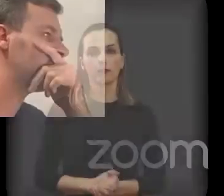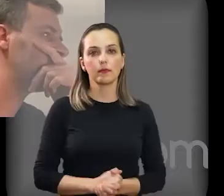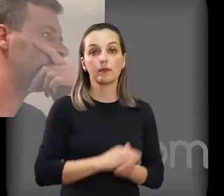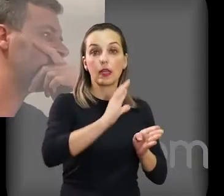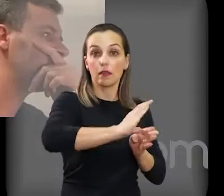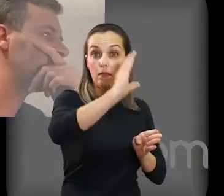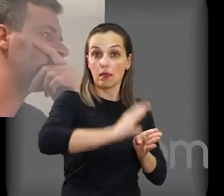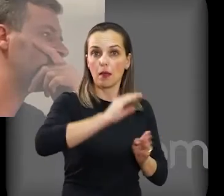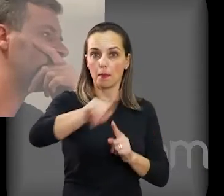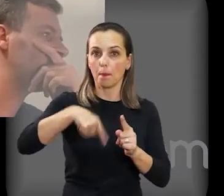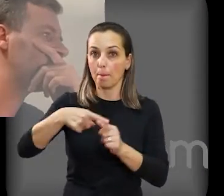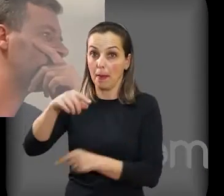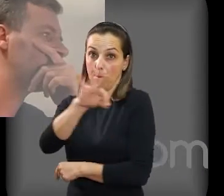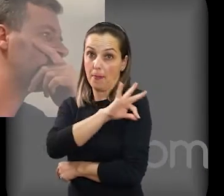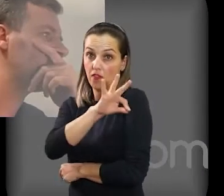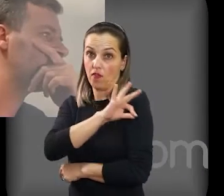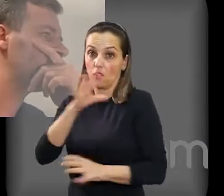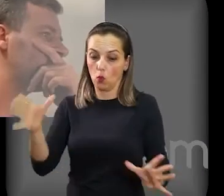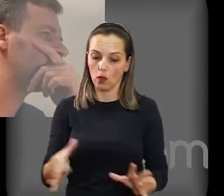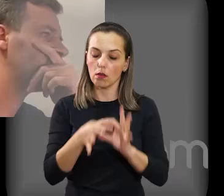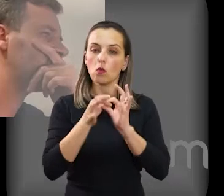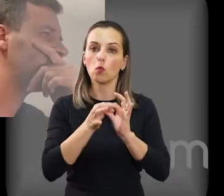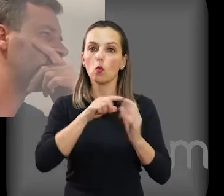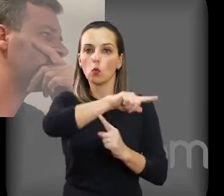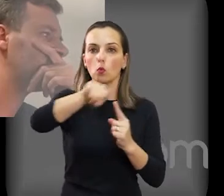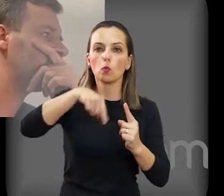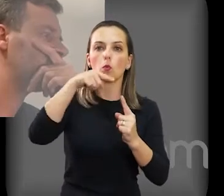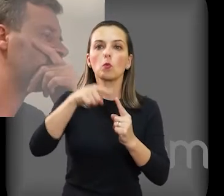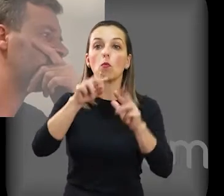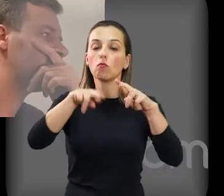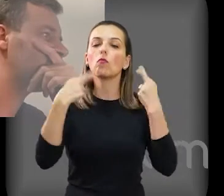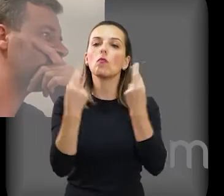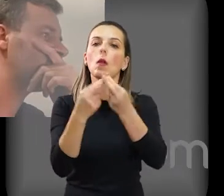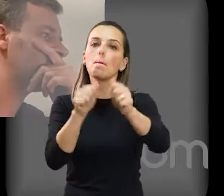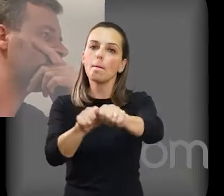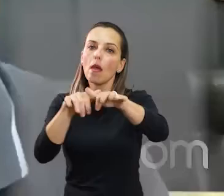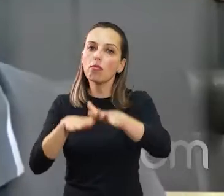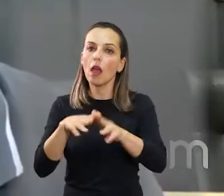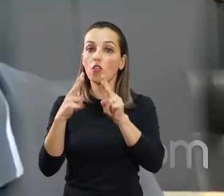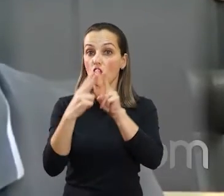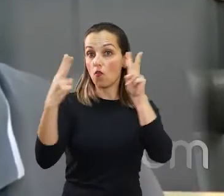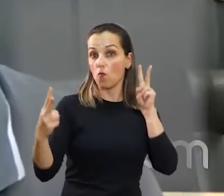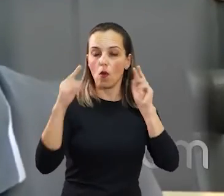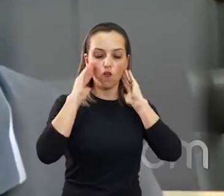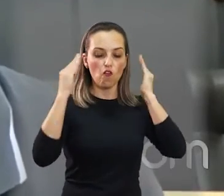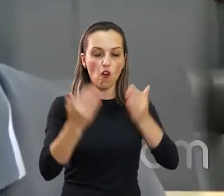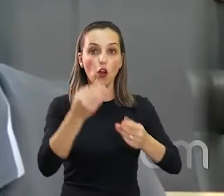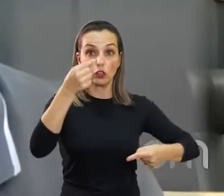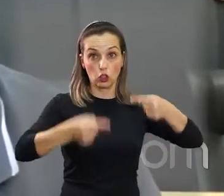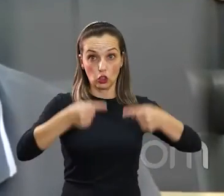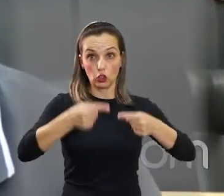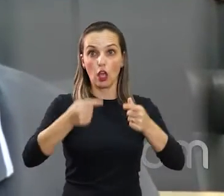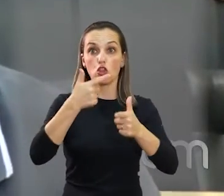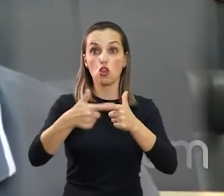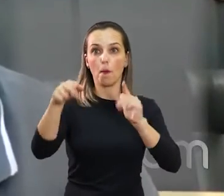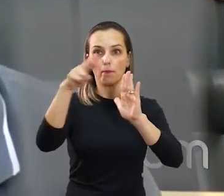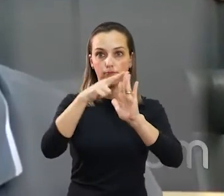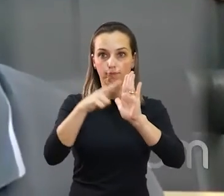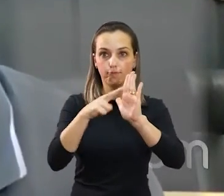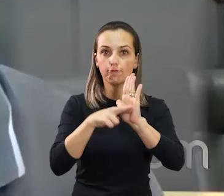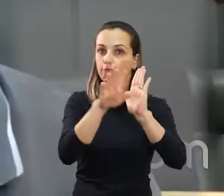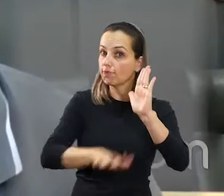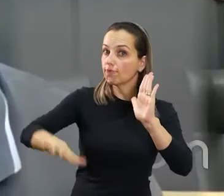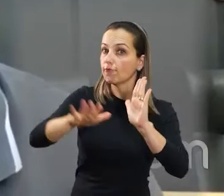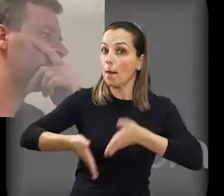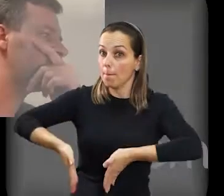A Câmara Municipal e a Prefeitura de Araraquara promoveram uma audiência pública virtual para discutir